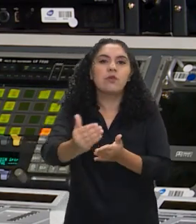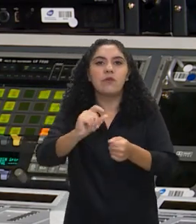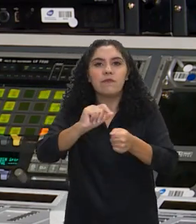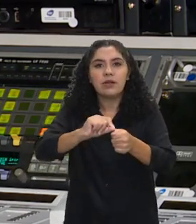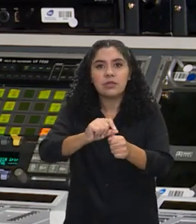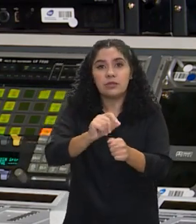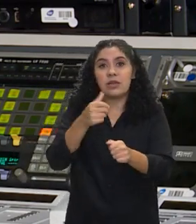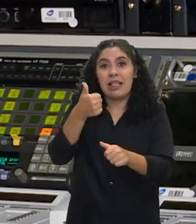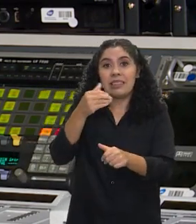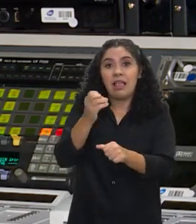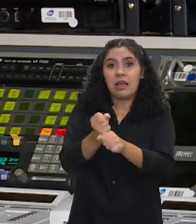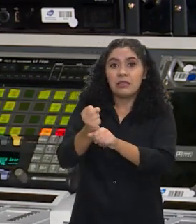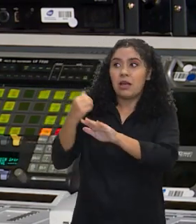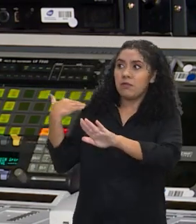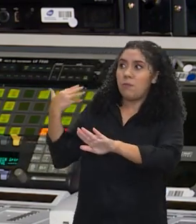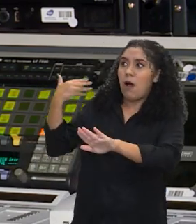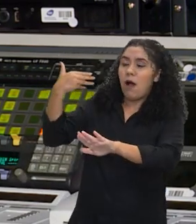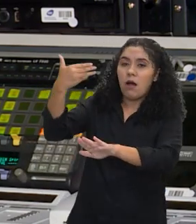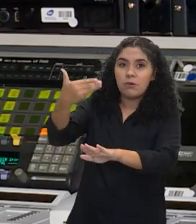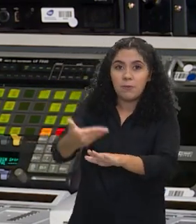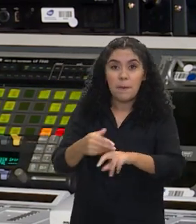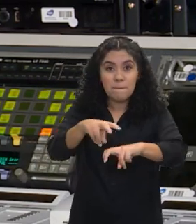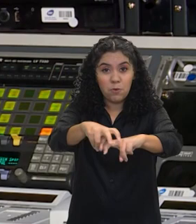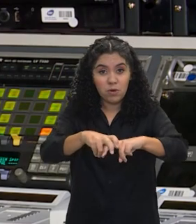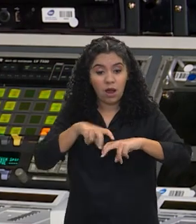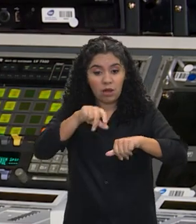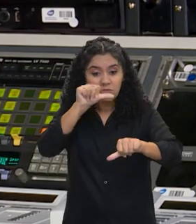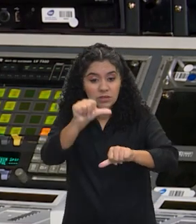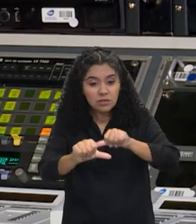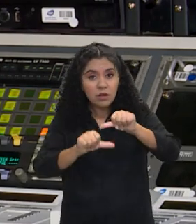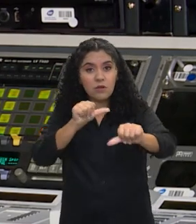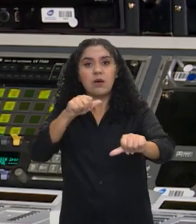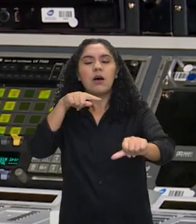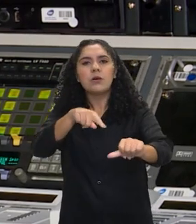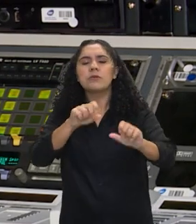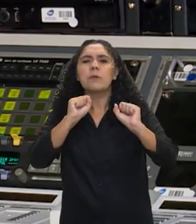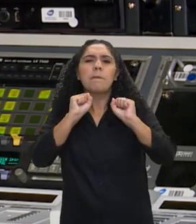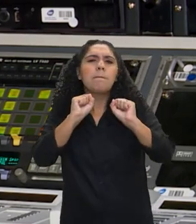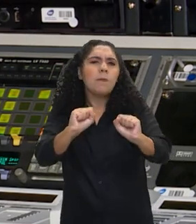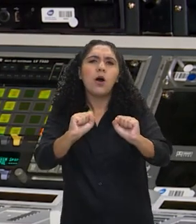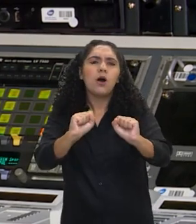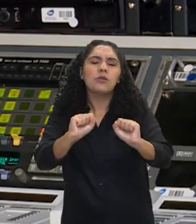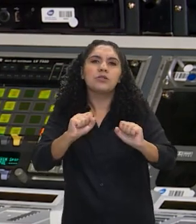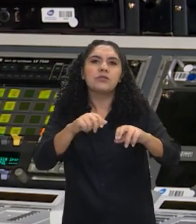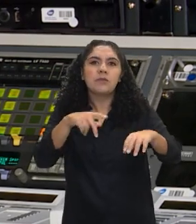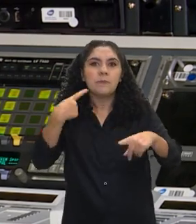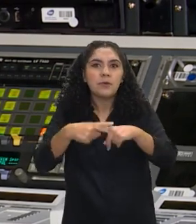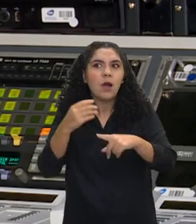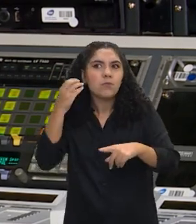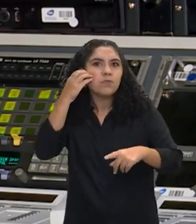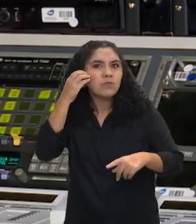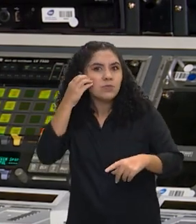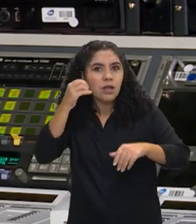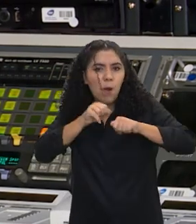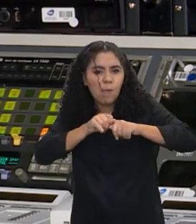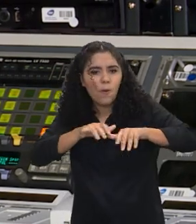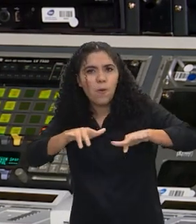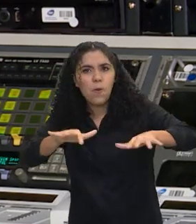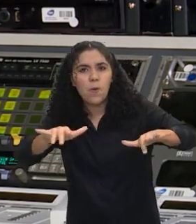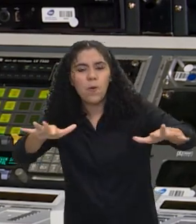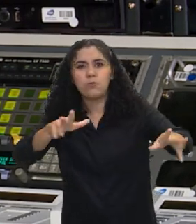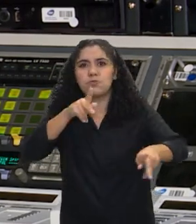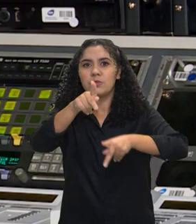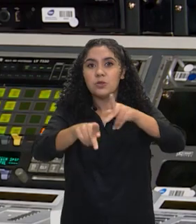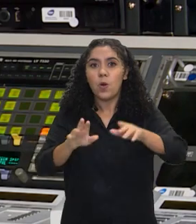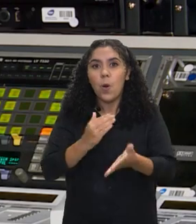últimos 10 ou 15 anos. Acho que essa transformação, que pode ser marcada pela chegada do smartphone, pela popularização